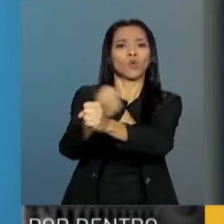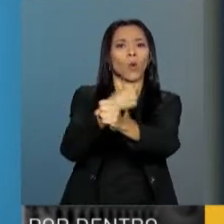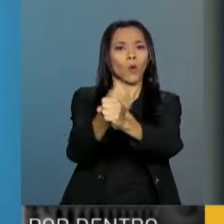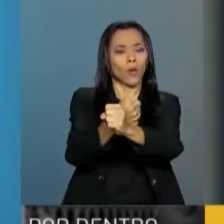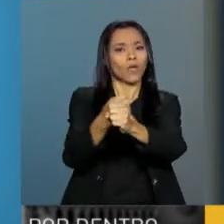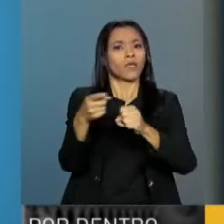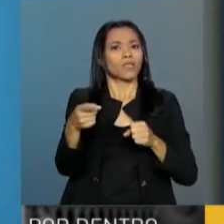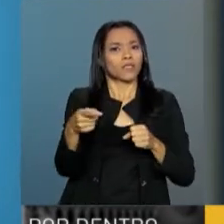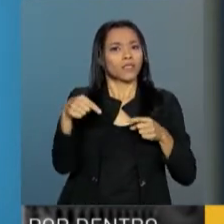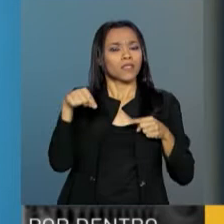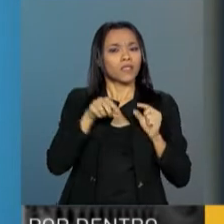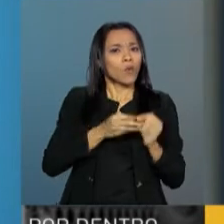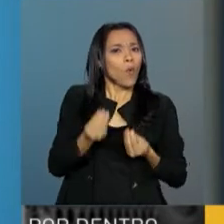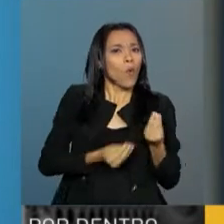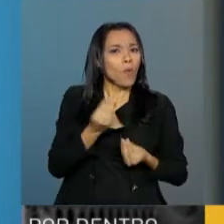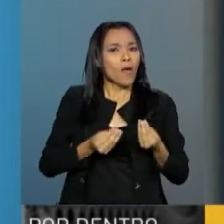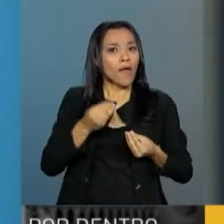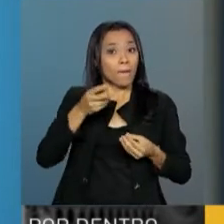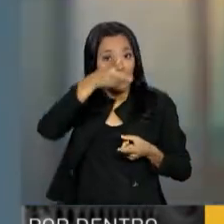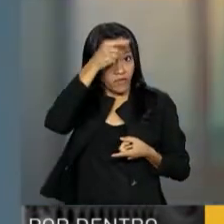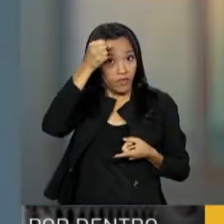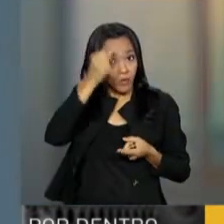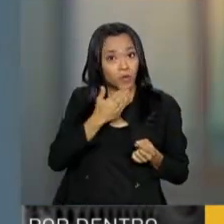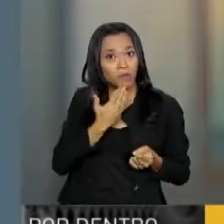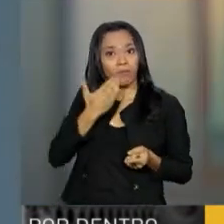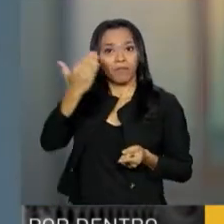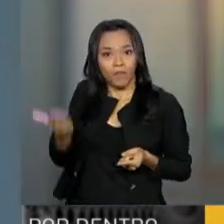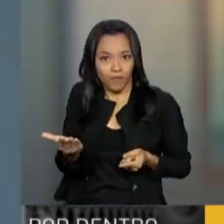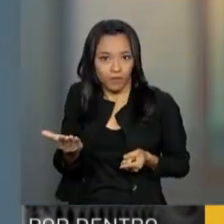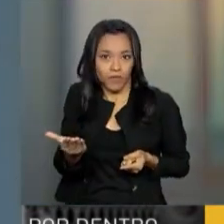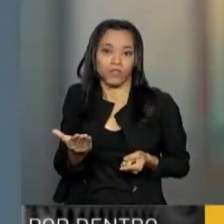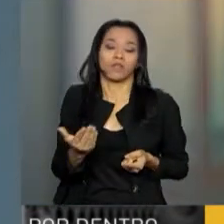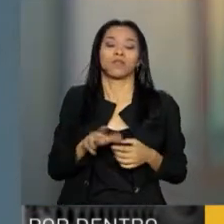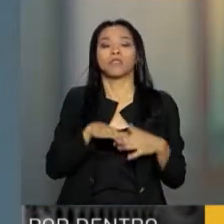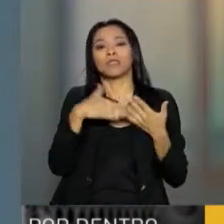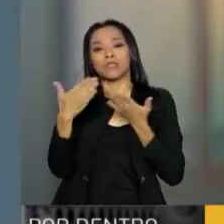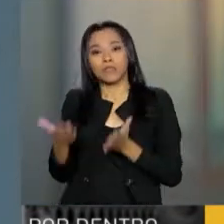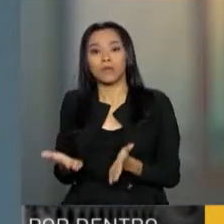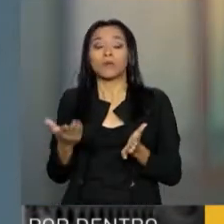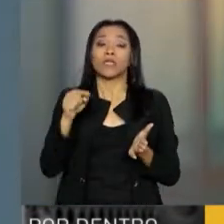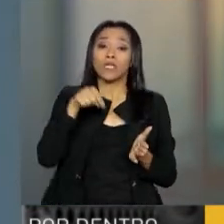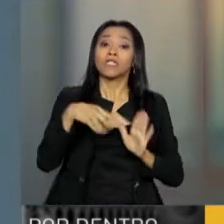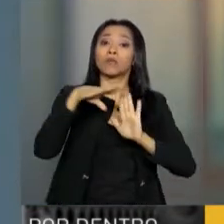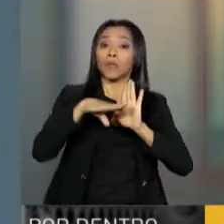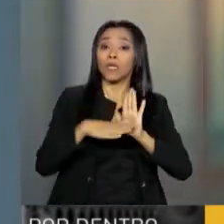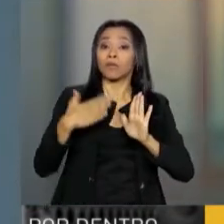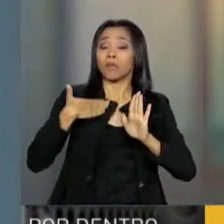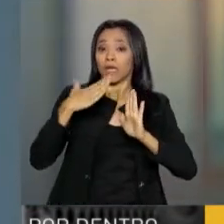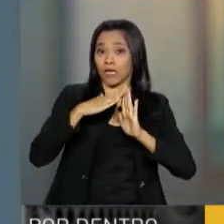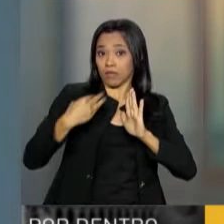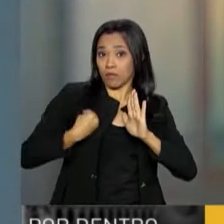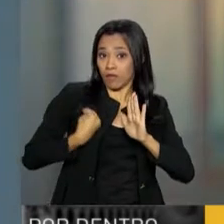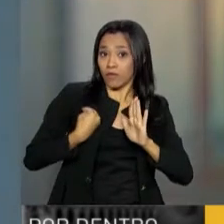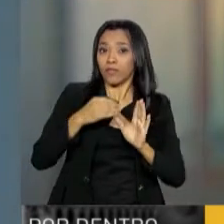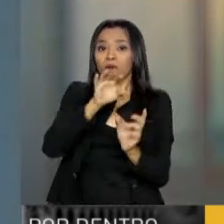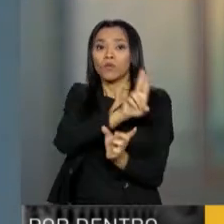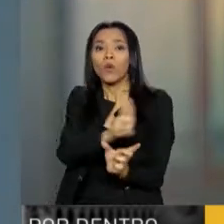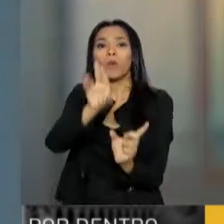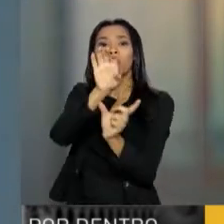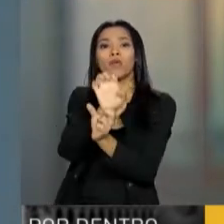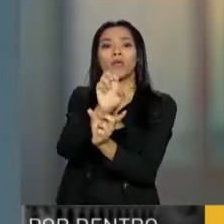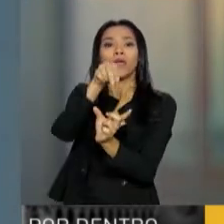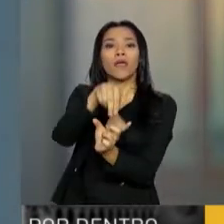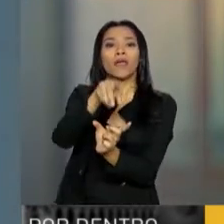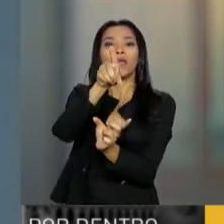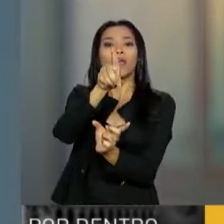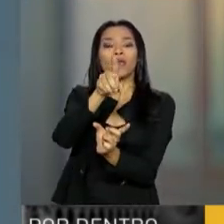da demanda é feita pela Prefeitura. No programa Minha Casa Minha Vida Entidades, que é tocado pelas